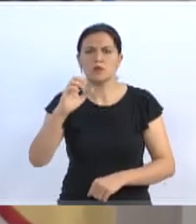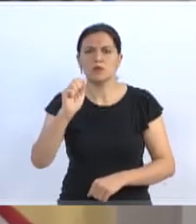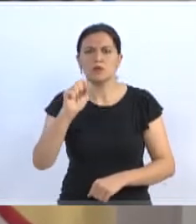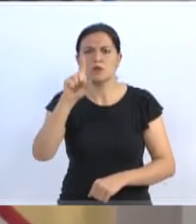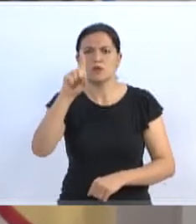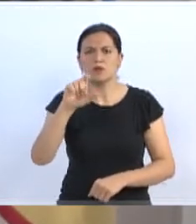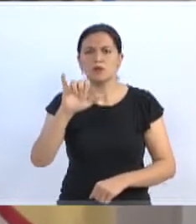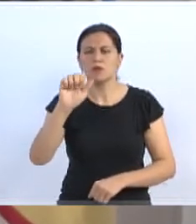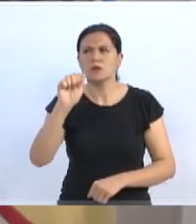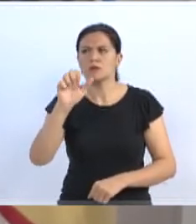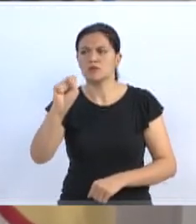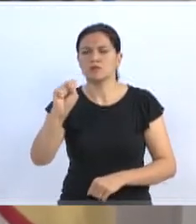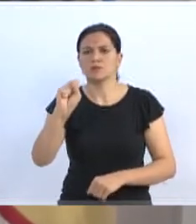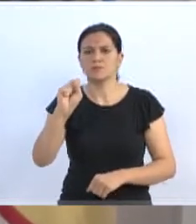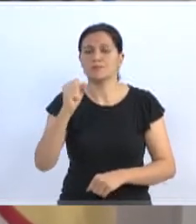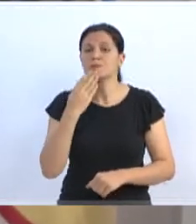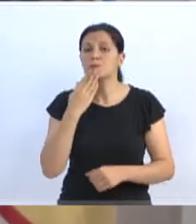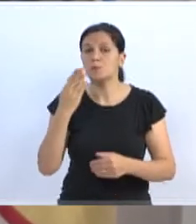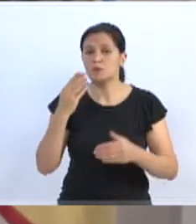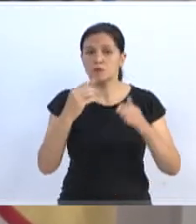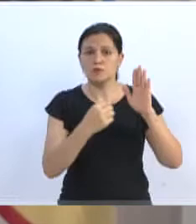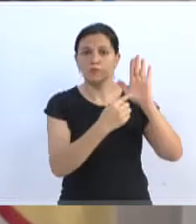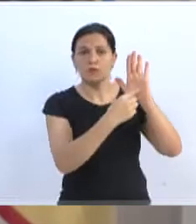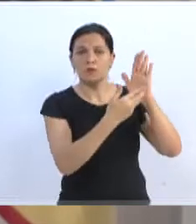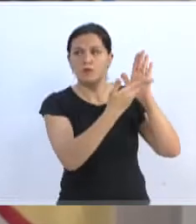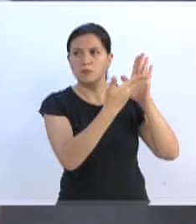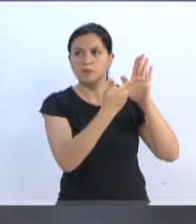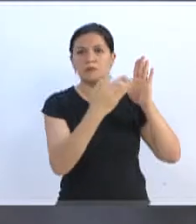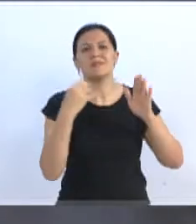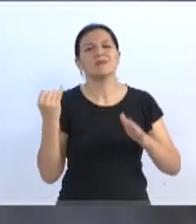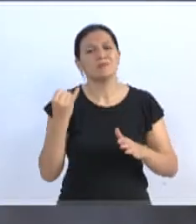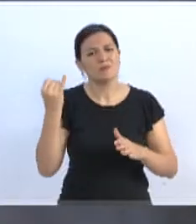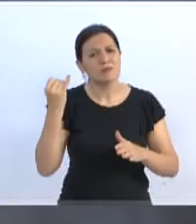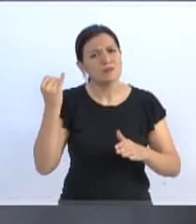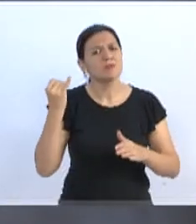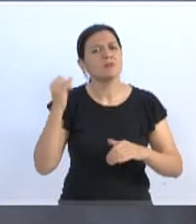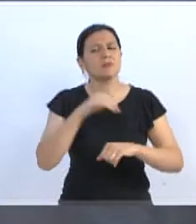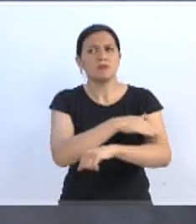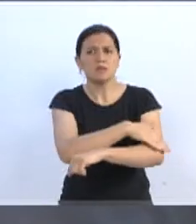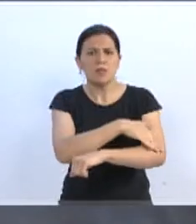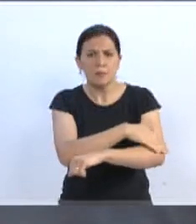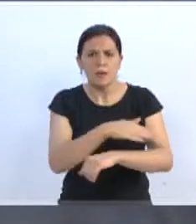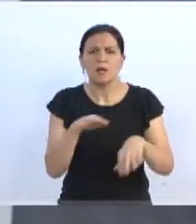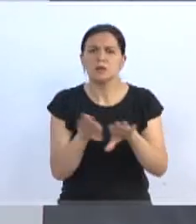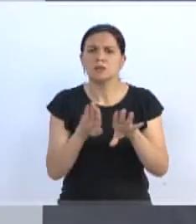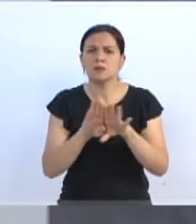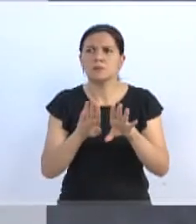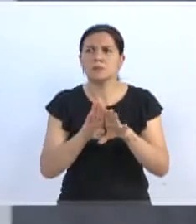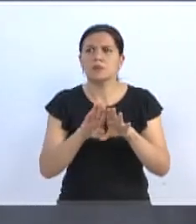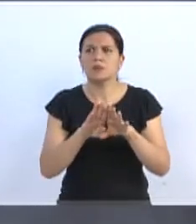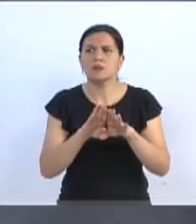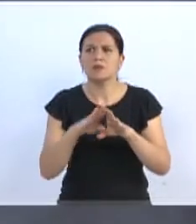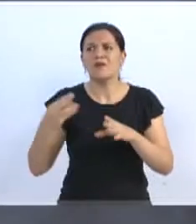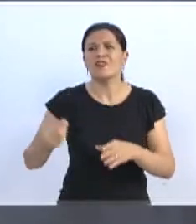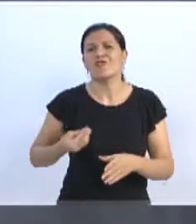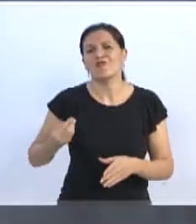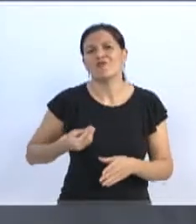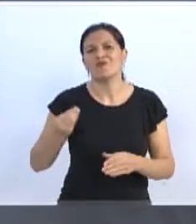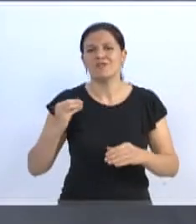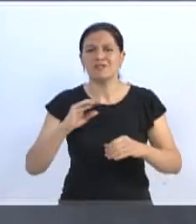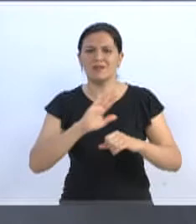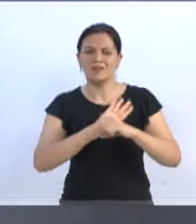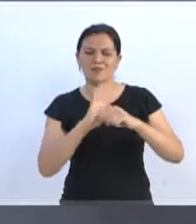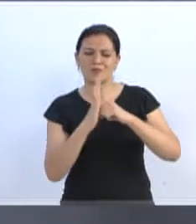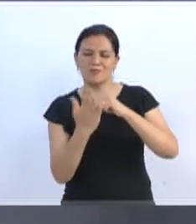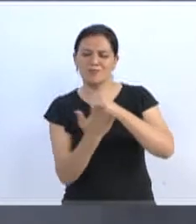Legislativa, esse pedido, a gente entende a importância das praças, a importância de a gente fortalecer a vida nos bairros do nosso município.